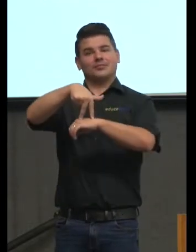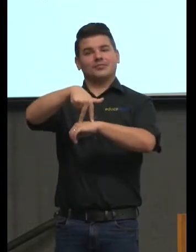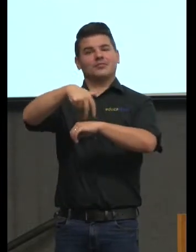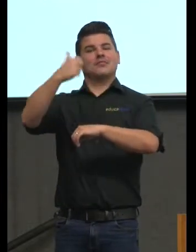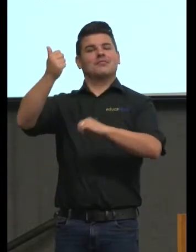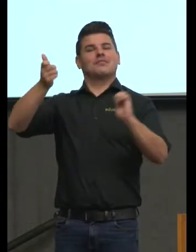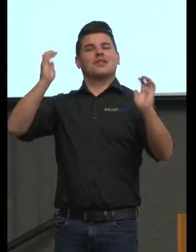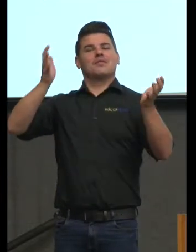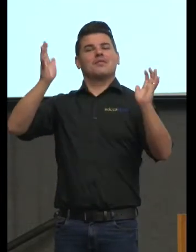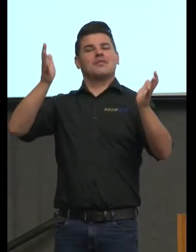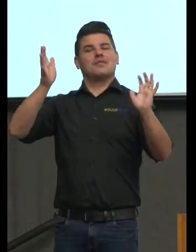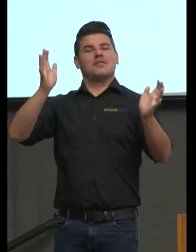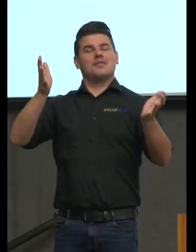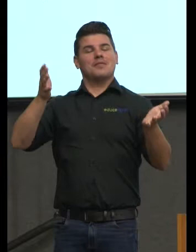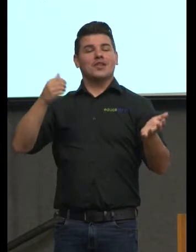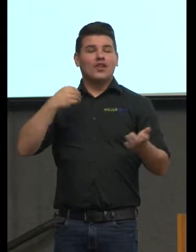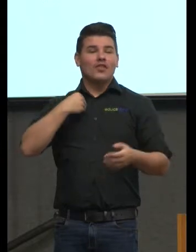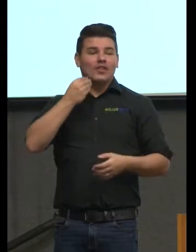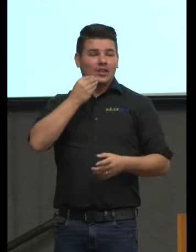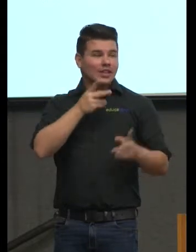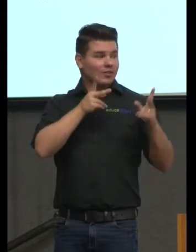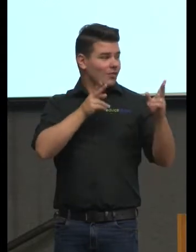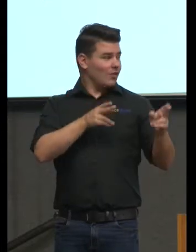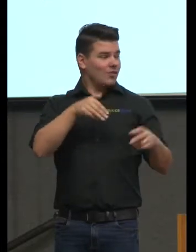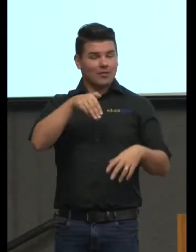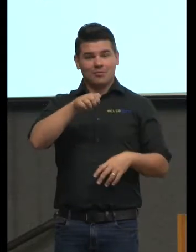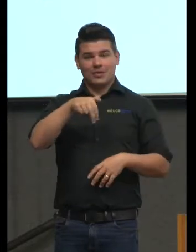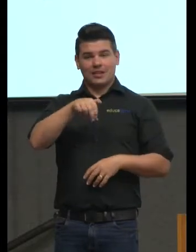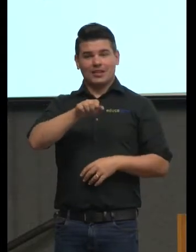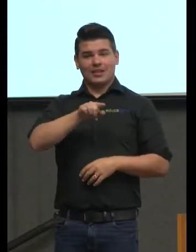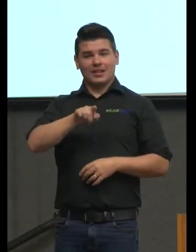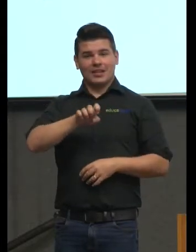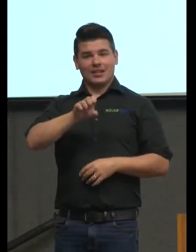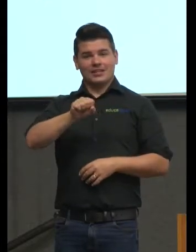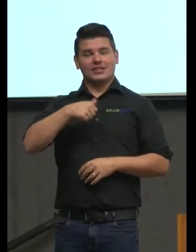mas eu vou eu vou imitar o Menezes aqui falar sentado